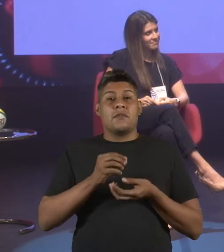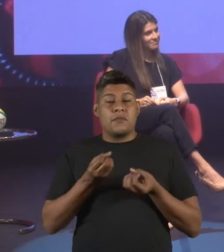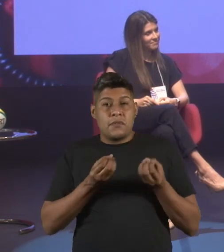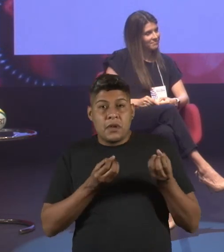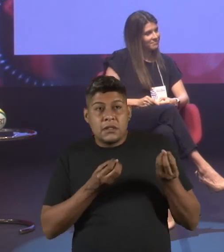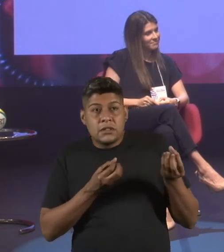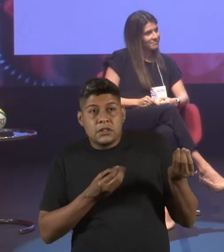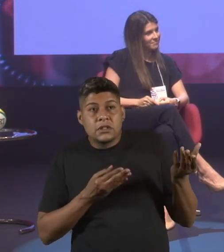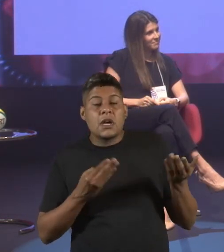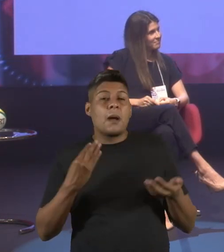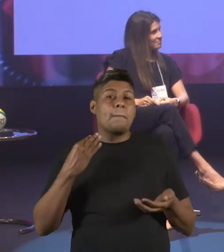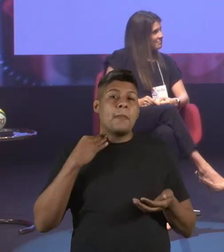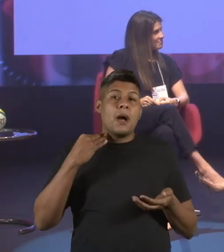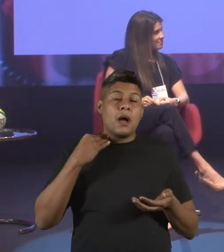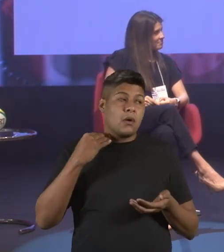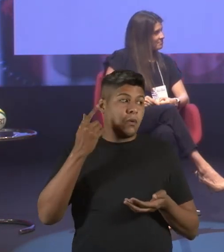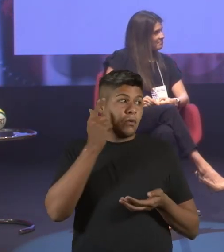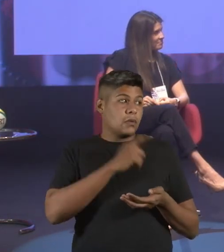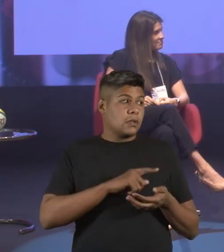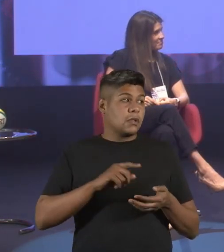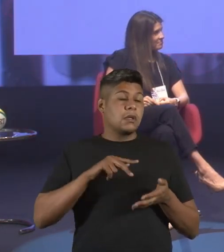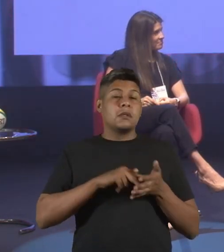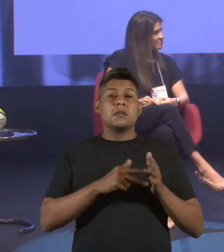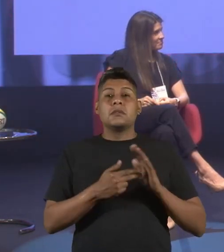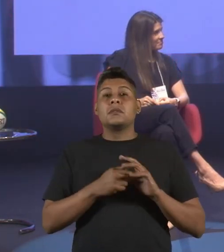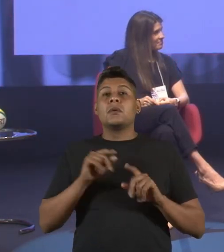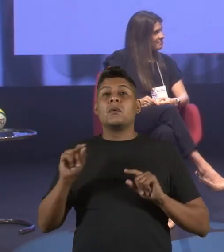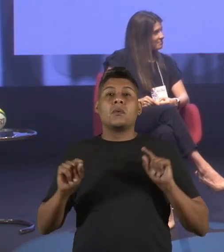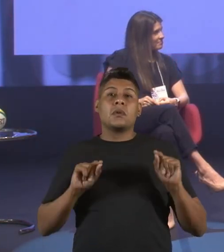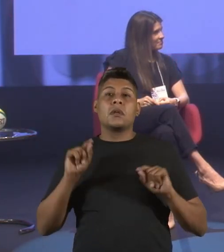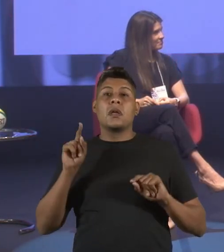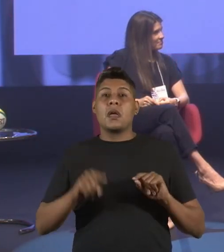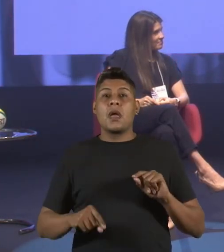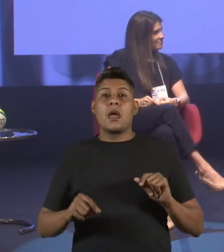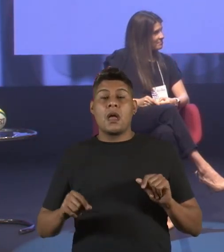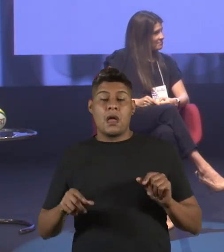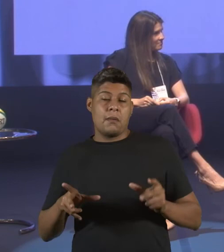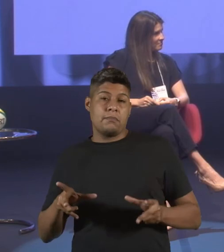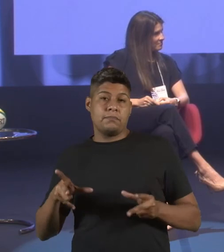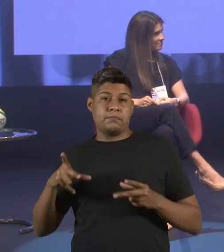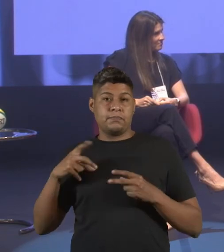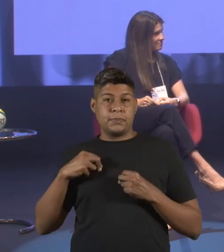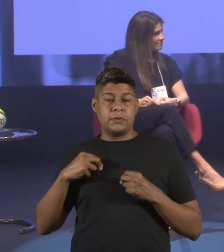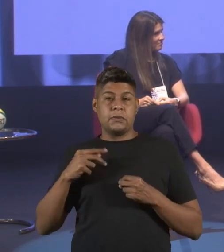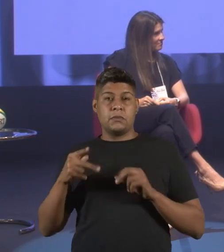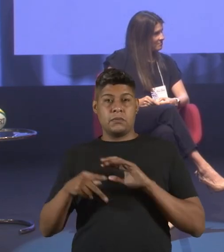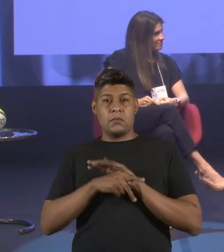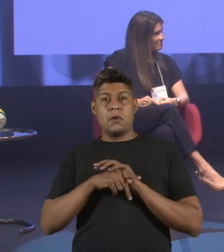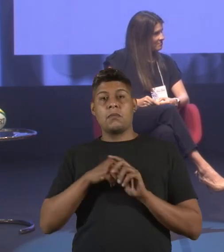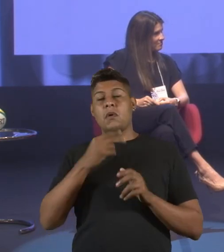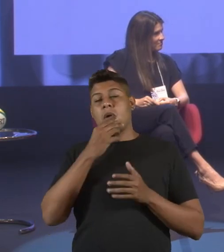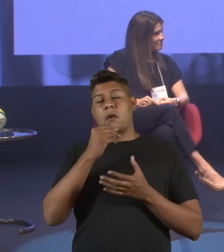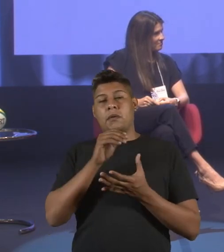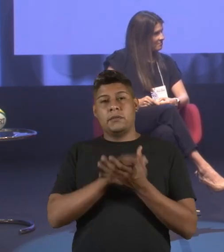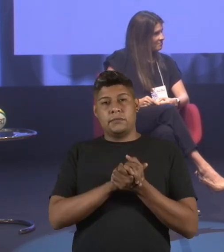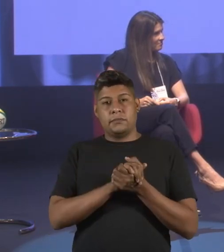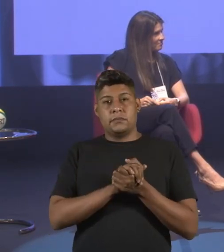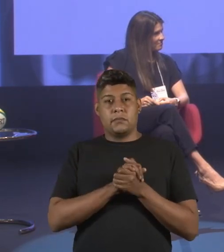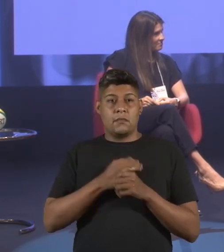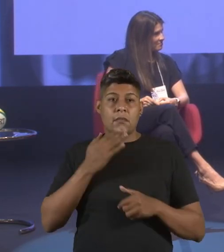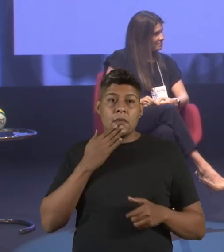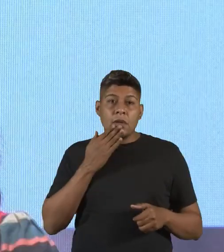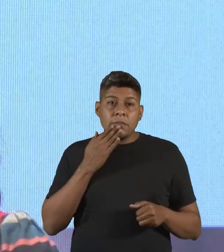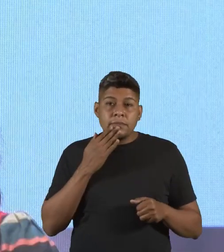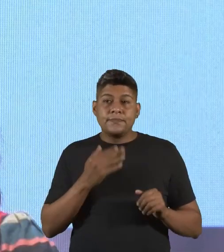ter conta em banco, entre outras coisas. Ou seja, nós éramos posse do nosso marido. Nós deixávamos de ser